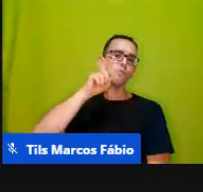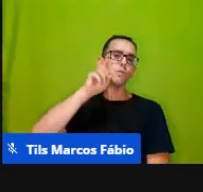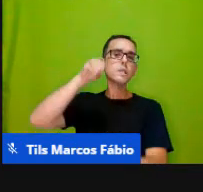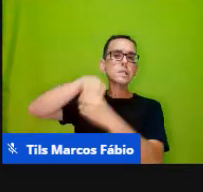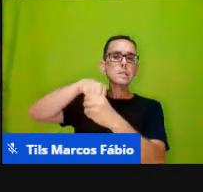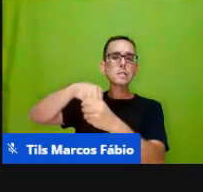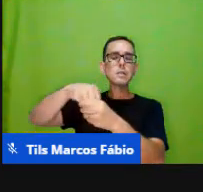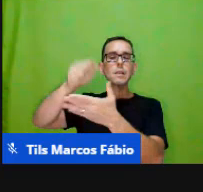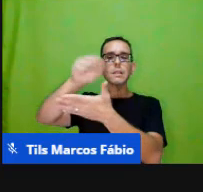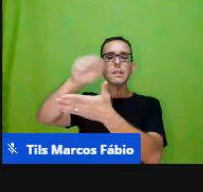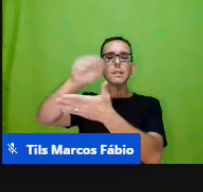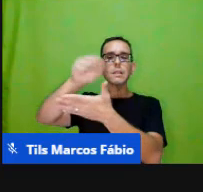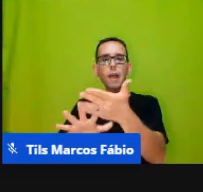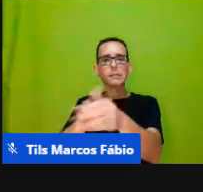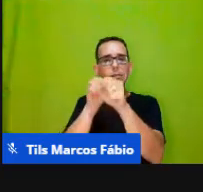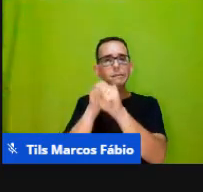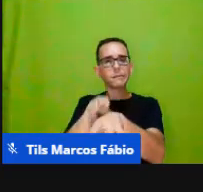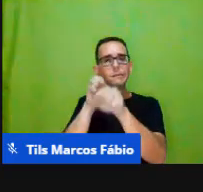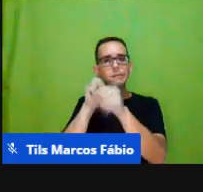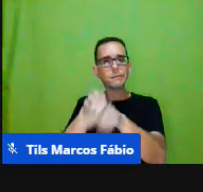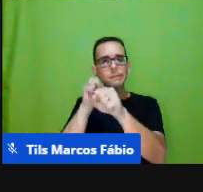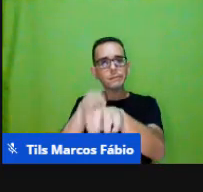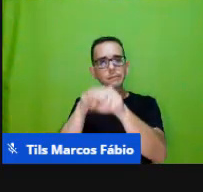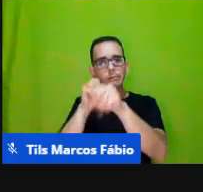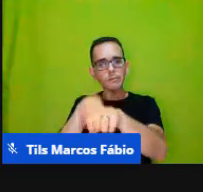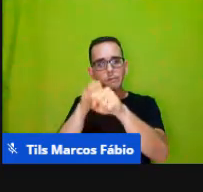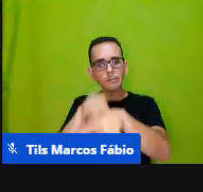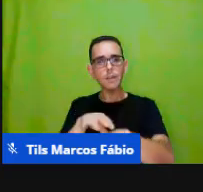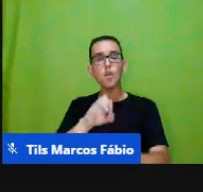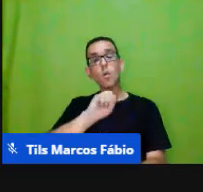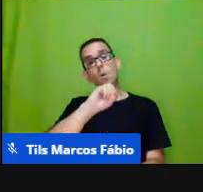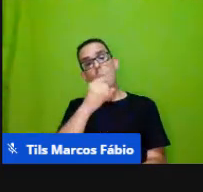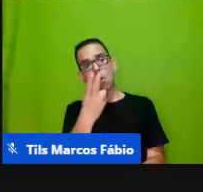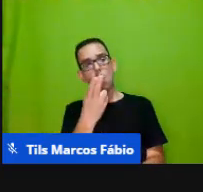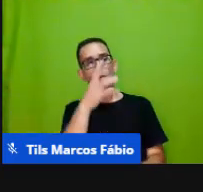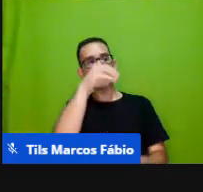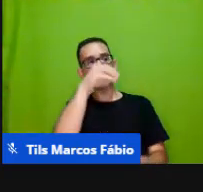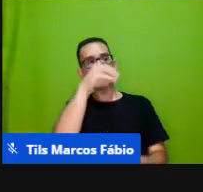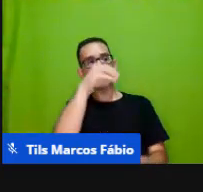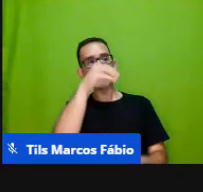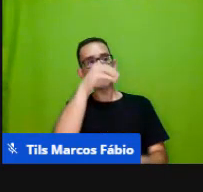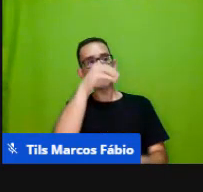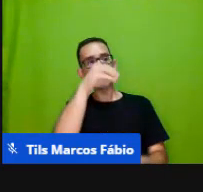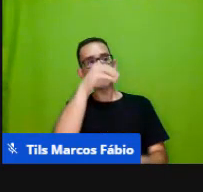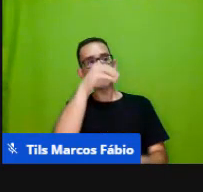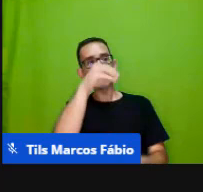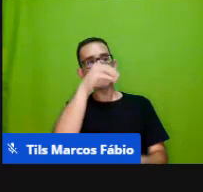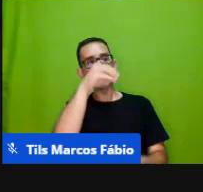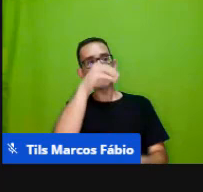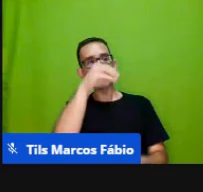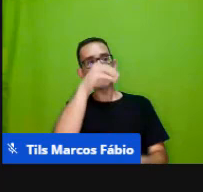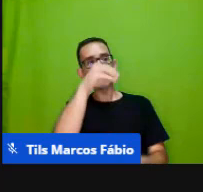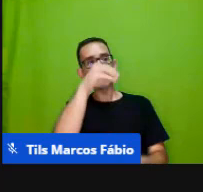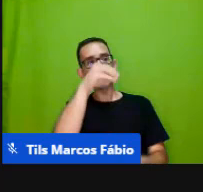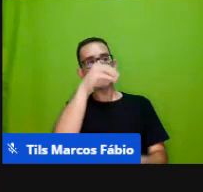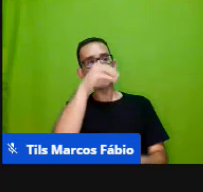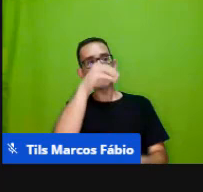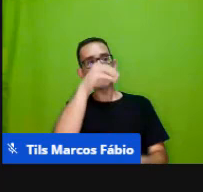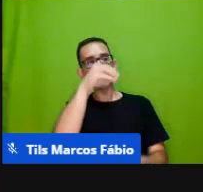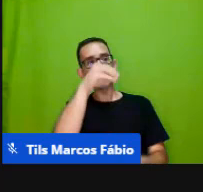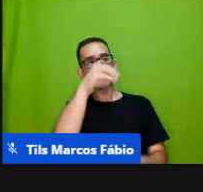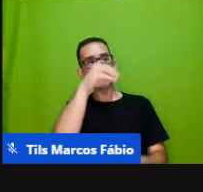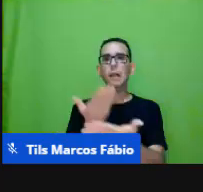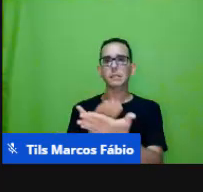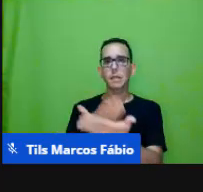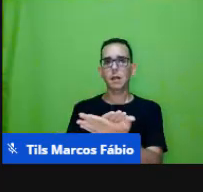sequência didática ou dentro de uma atividade específica na sala de aula o que é